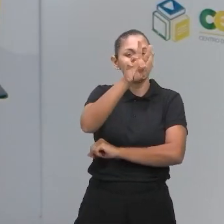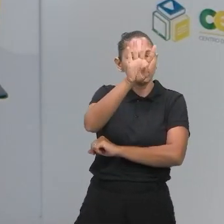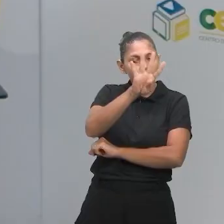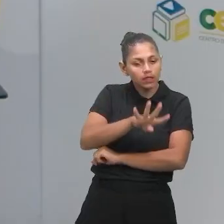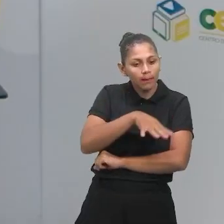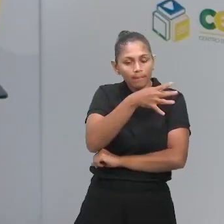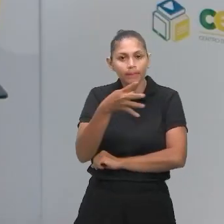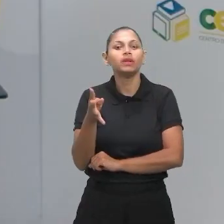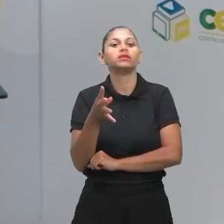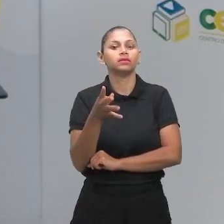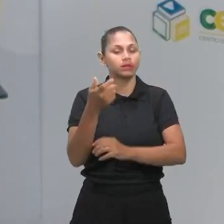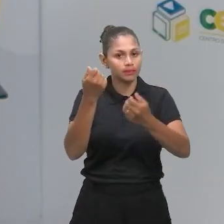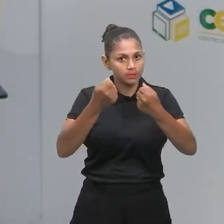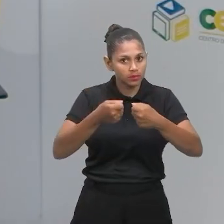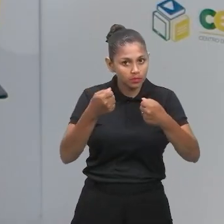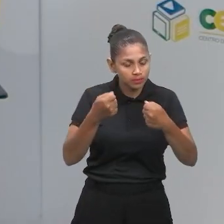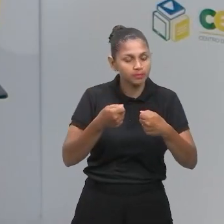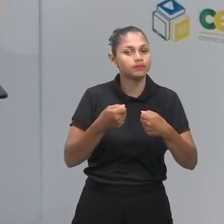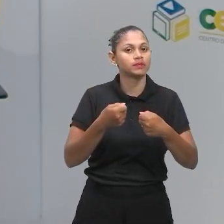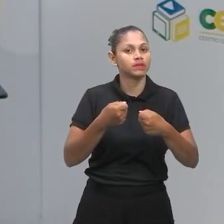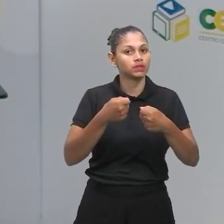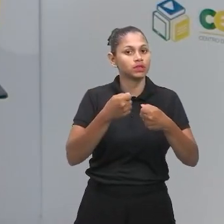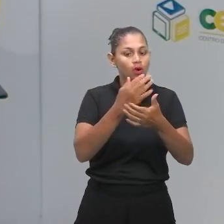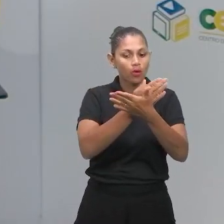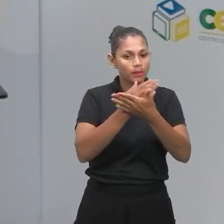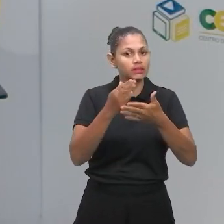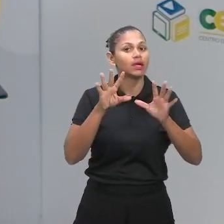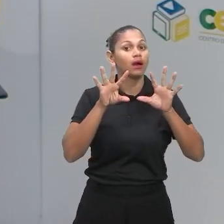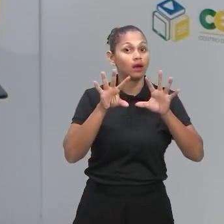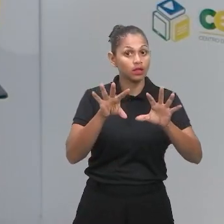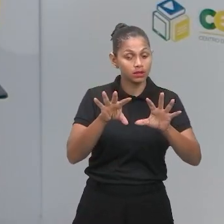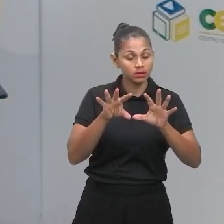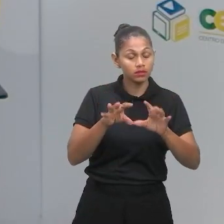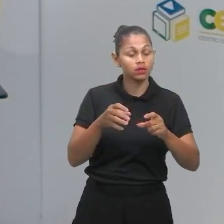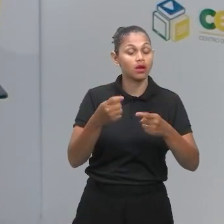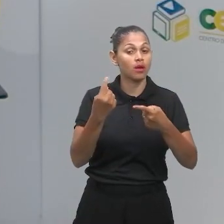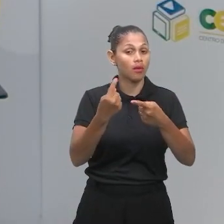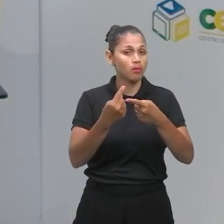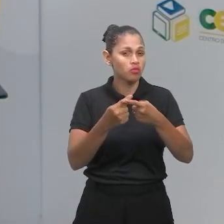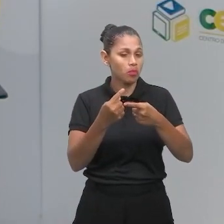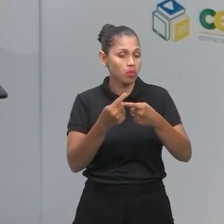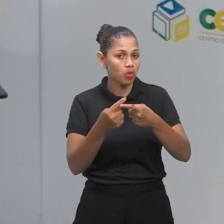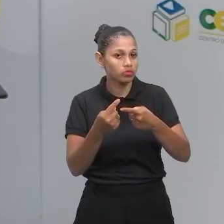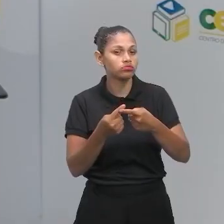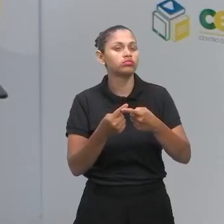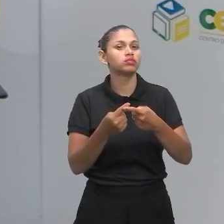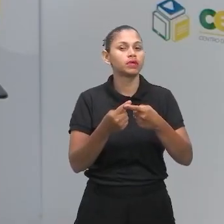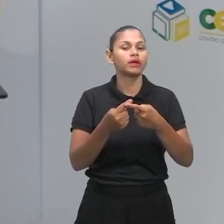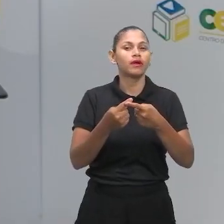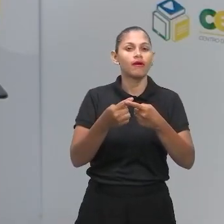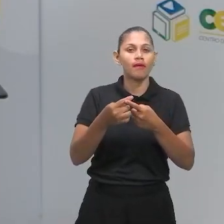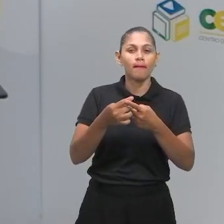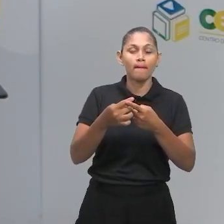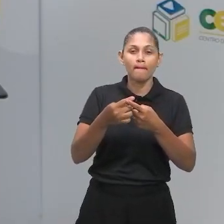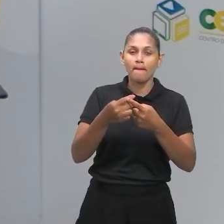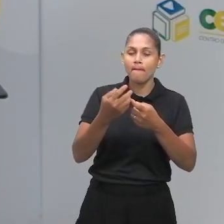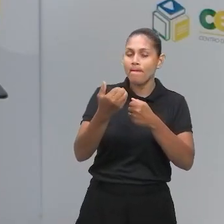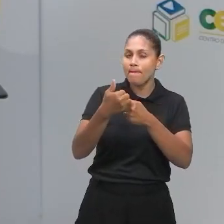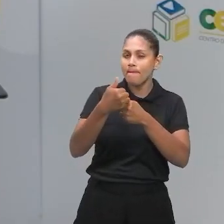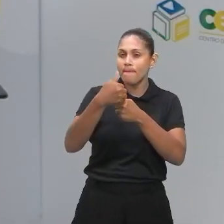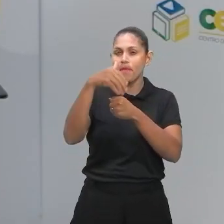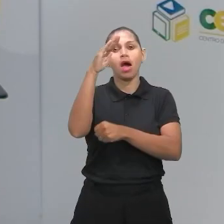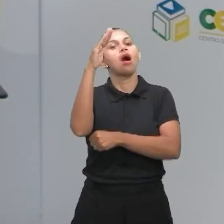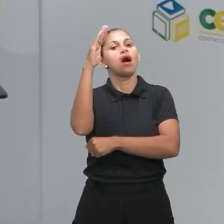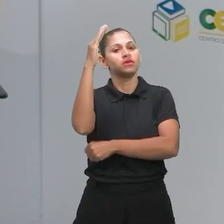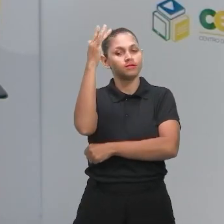teoria de resposta ao item do Enem, ela considera essas questões como sendo um nível fácil. Então, para isso, são questões que você não pode errar de maneira